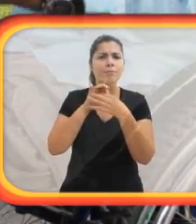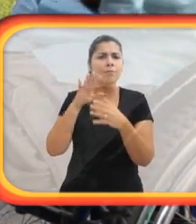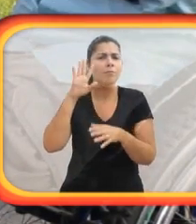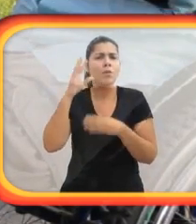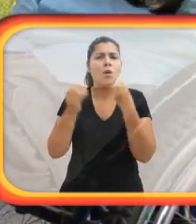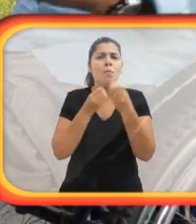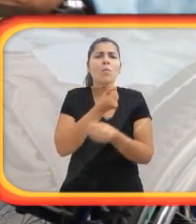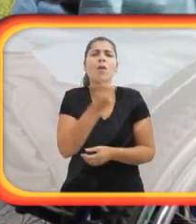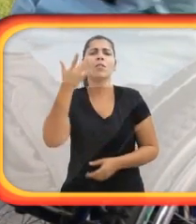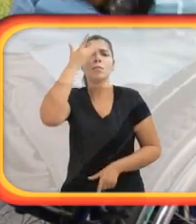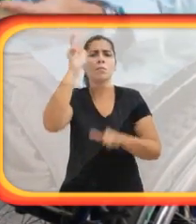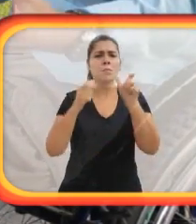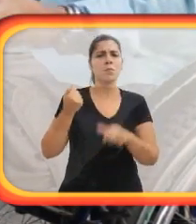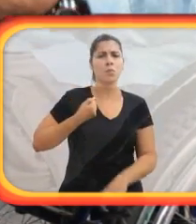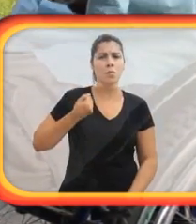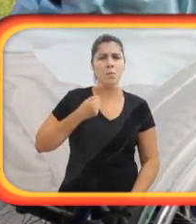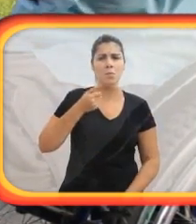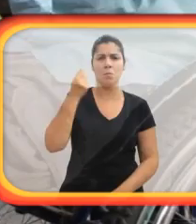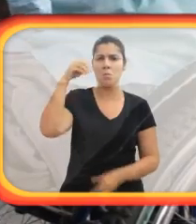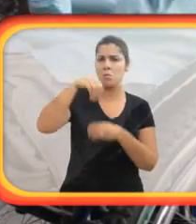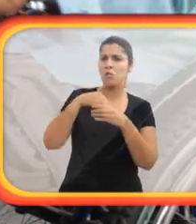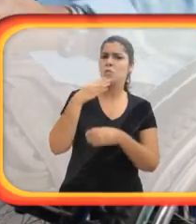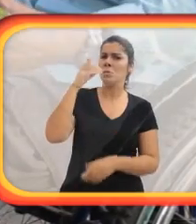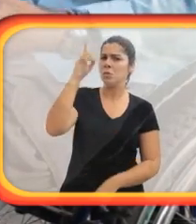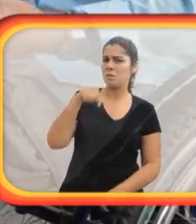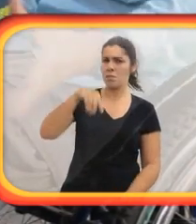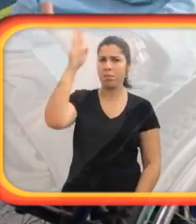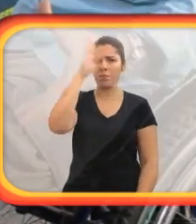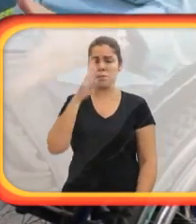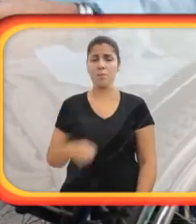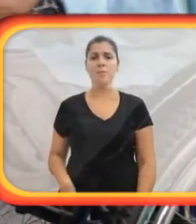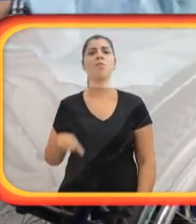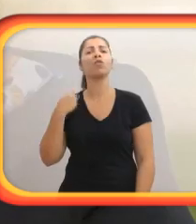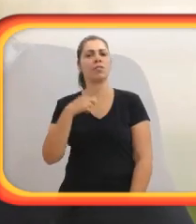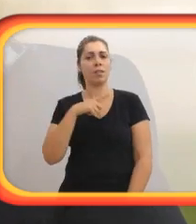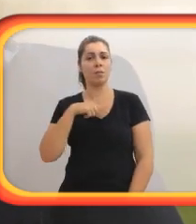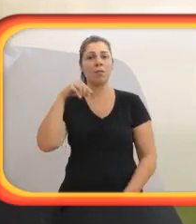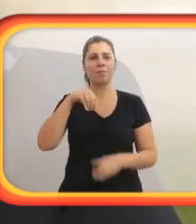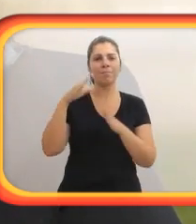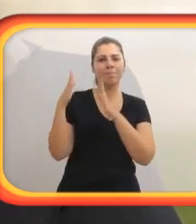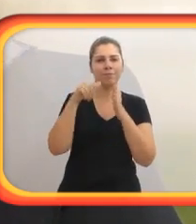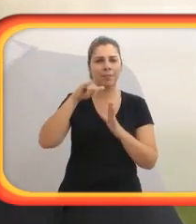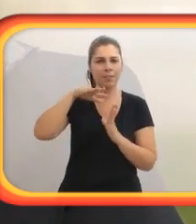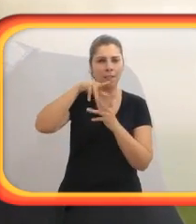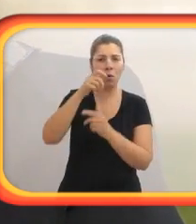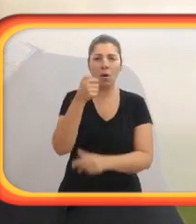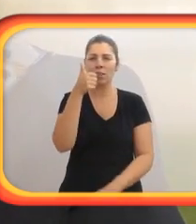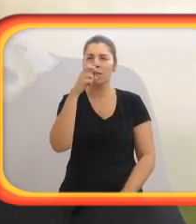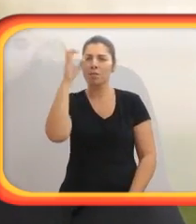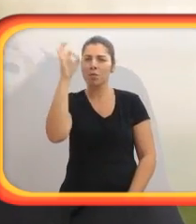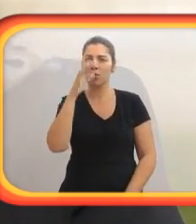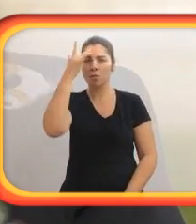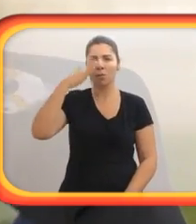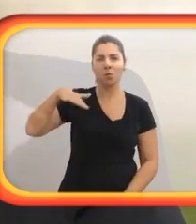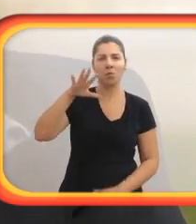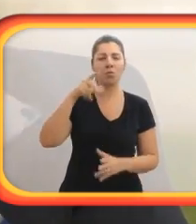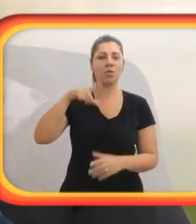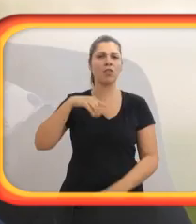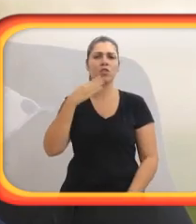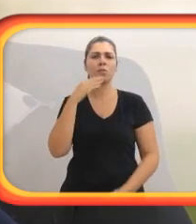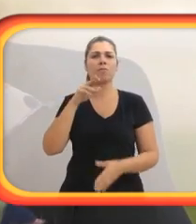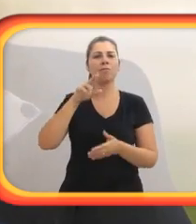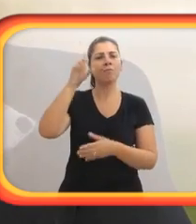noção de qual o número de pessoas que têm algum tipo de deficiência no Brasil? Temos. No cenário internacional,